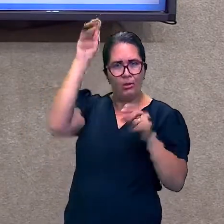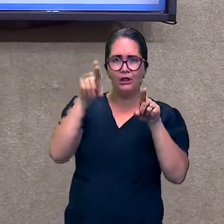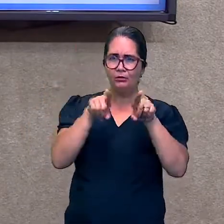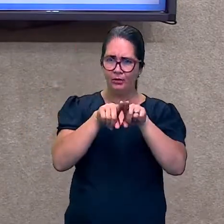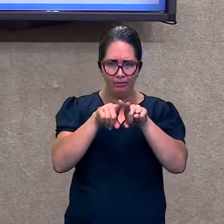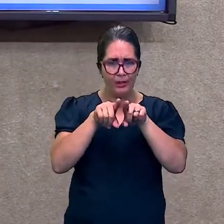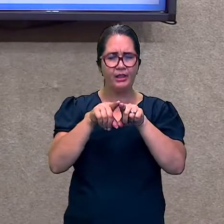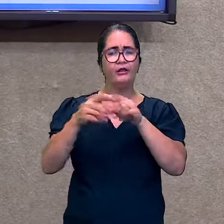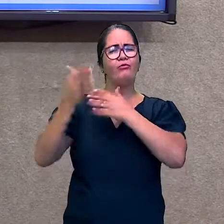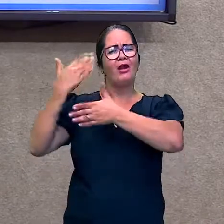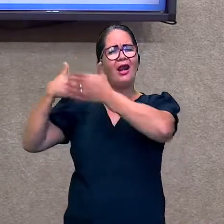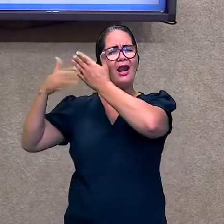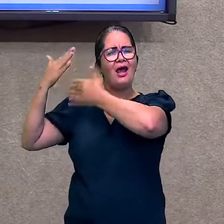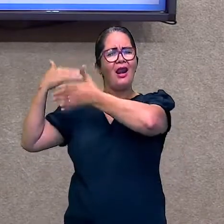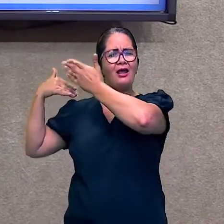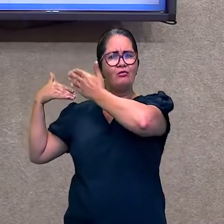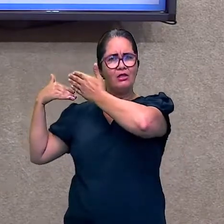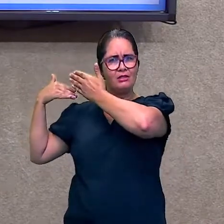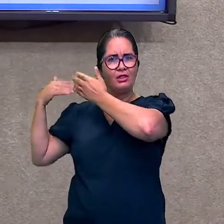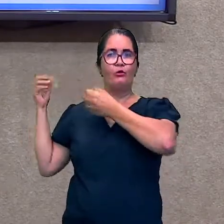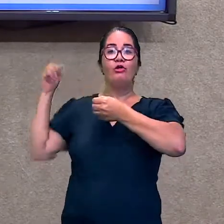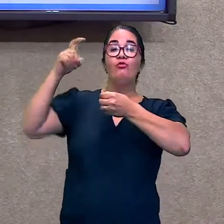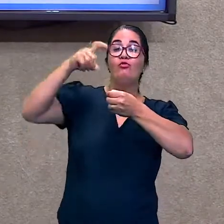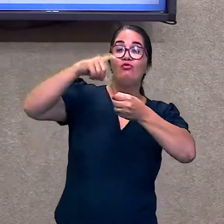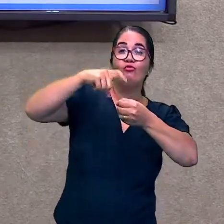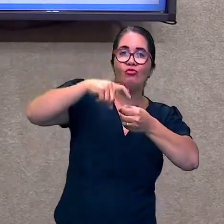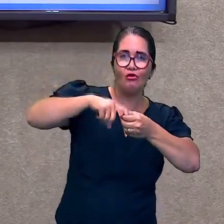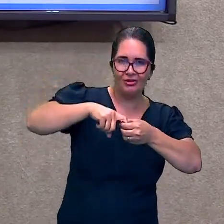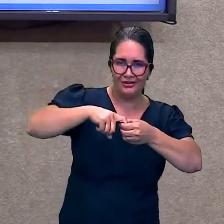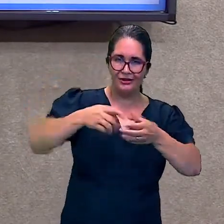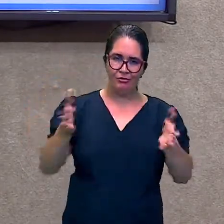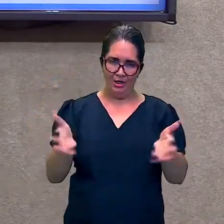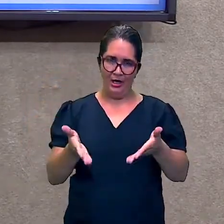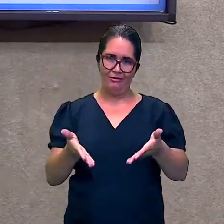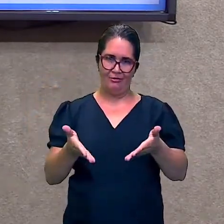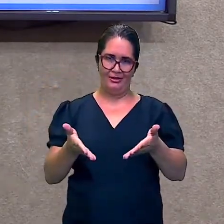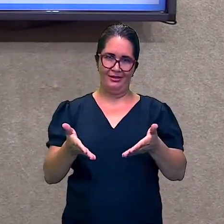que não vivenciou, e sim renascendo na Idade Moderna.